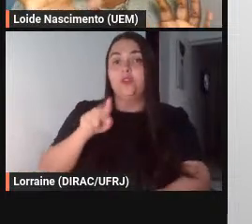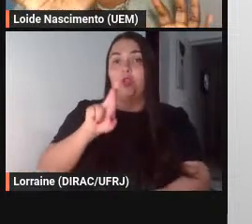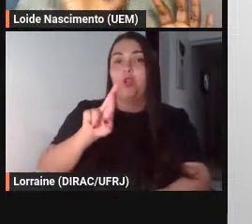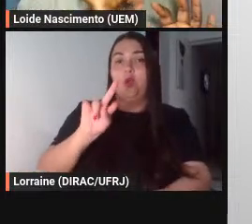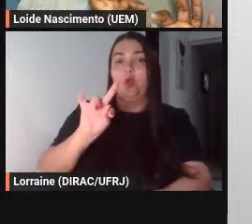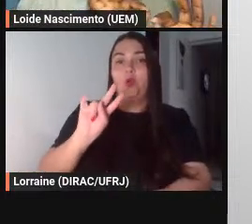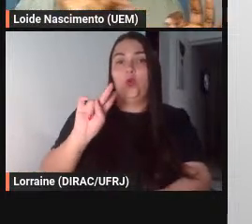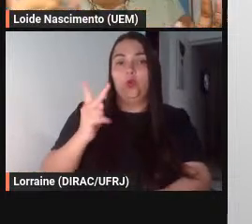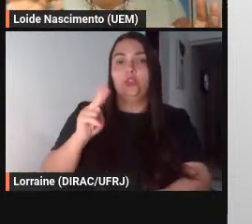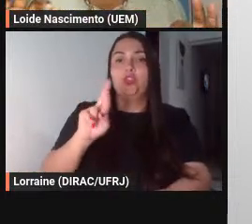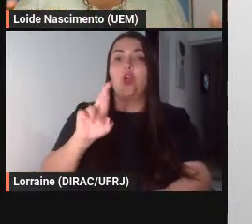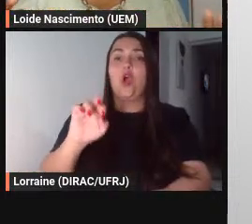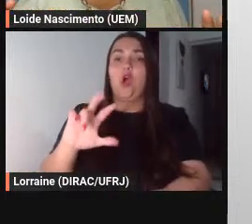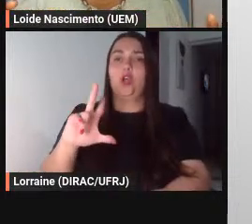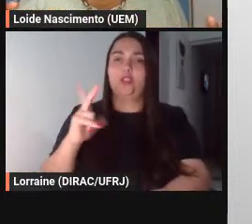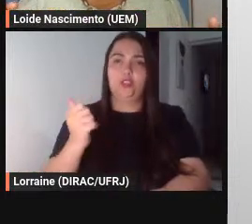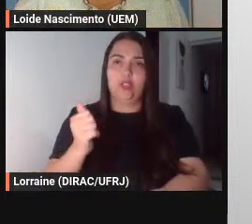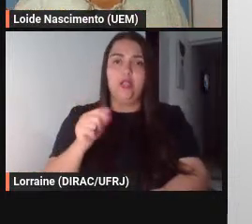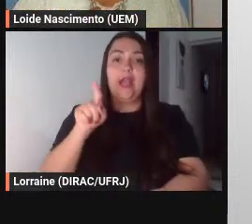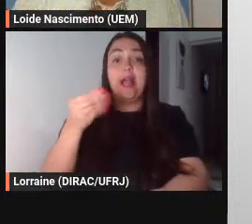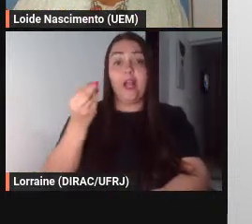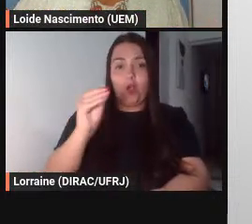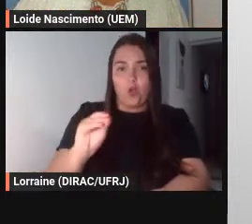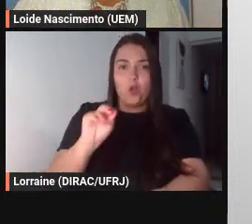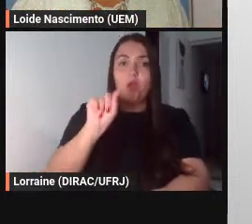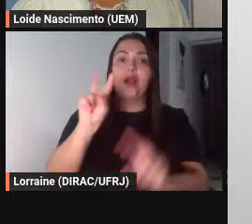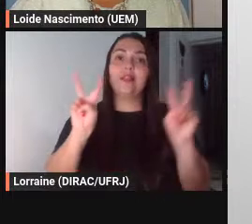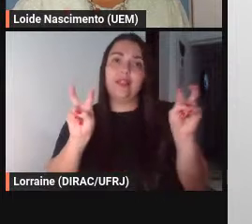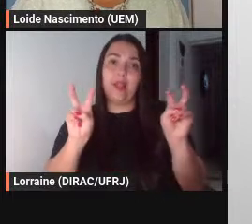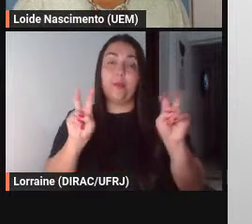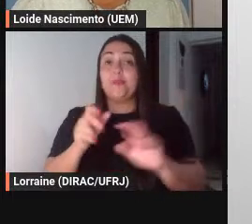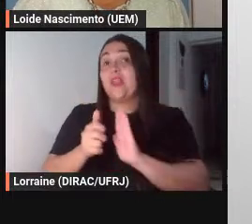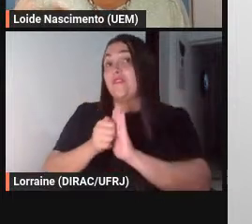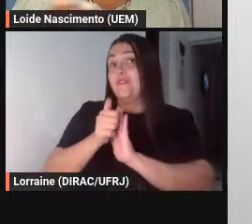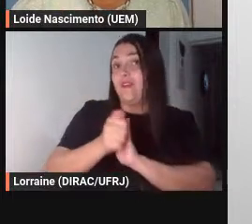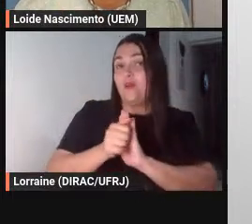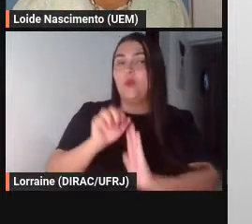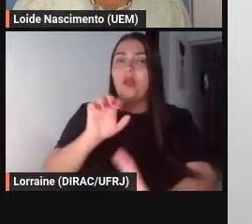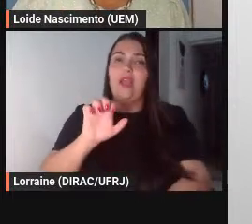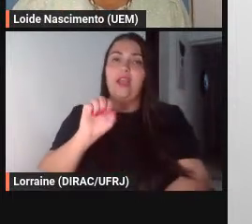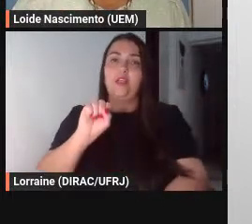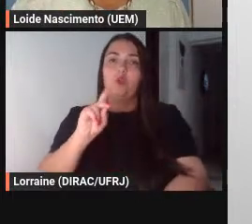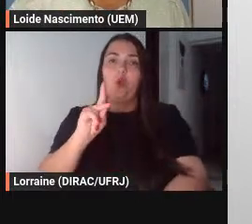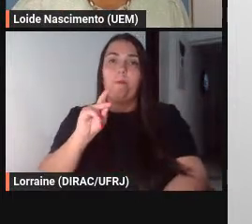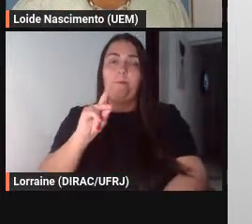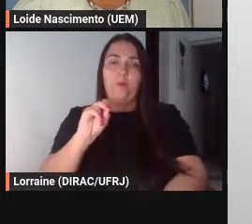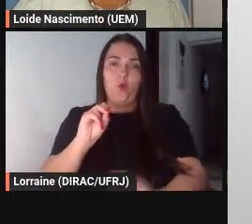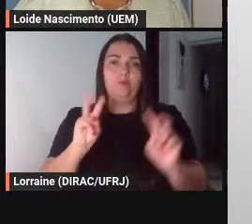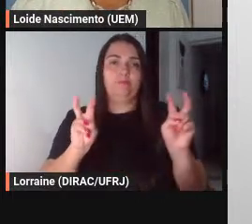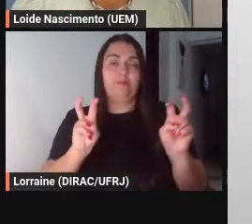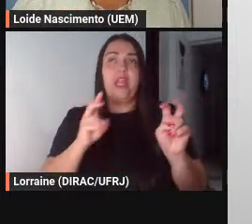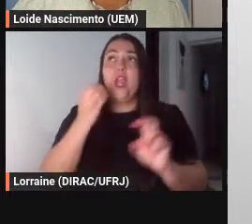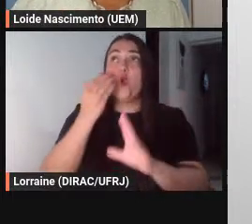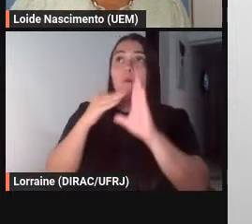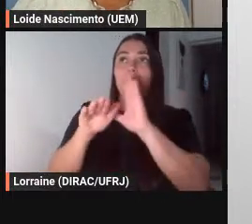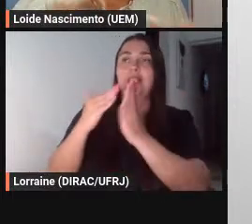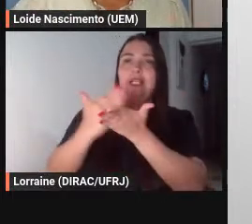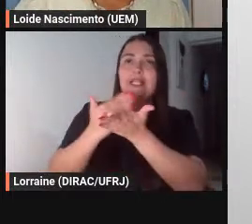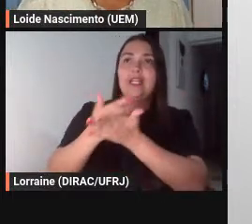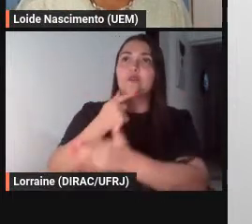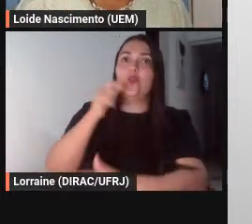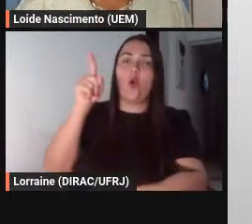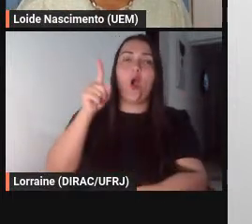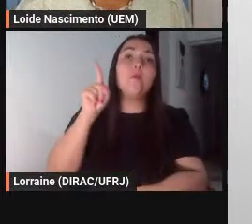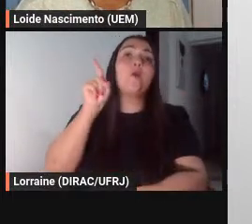coloca ali como fábulas de isopo inclusive eu mandei esse livro para um pesquisador nos Estados Unidos e ele mandou ele achou